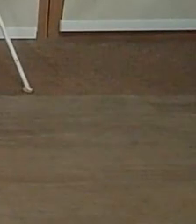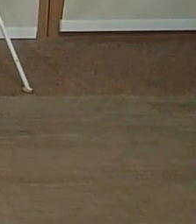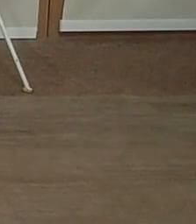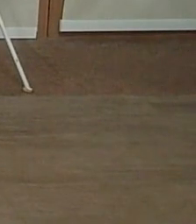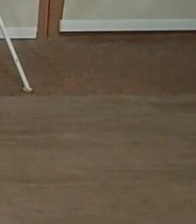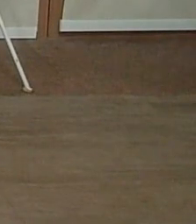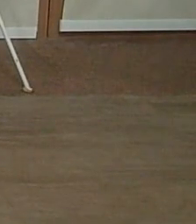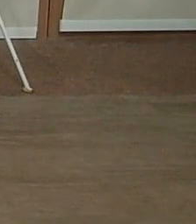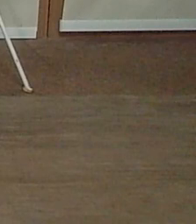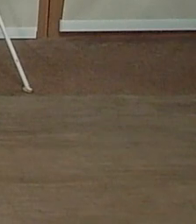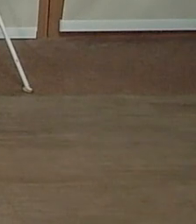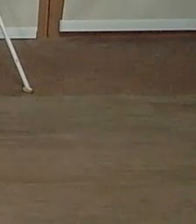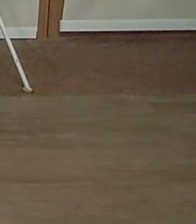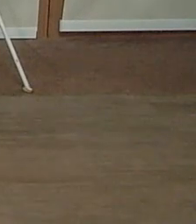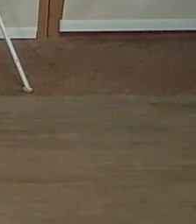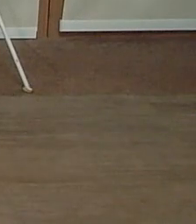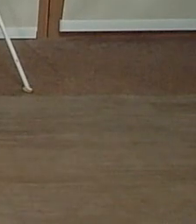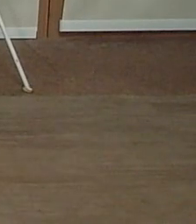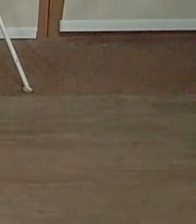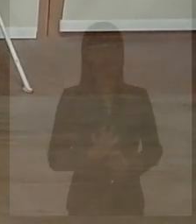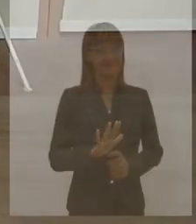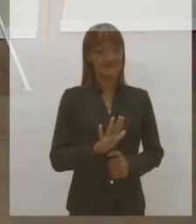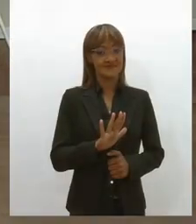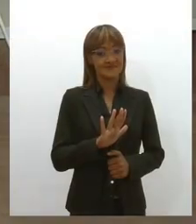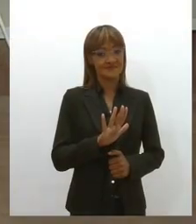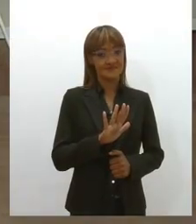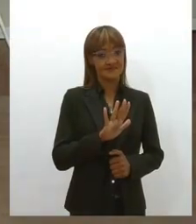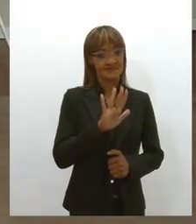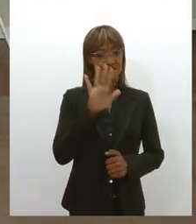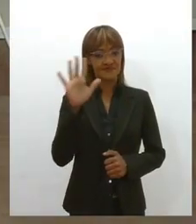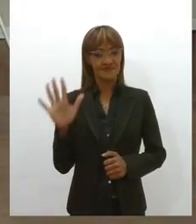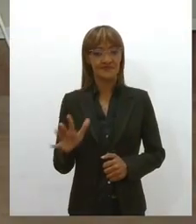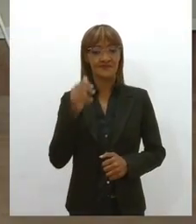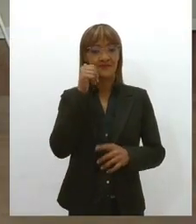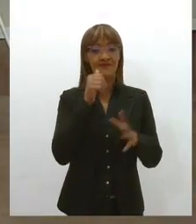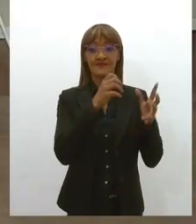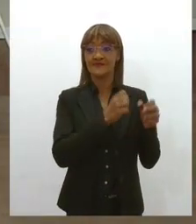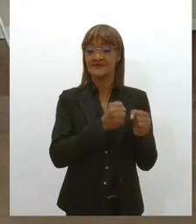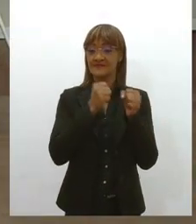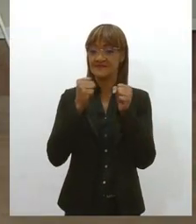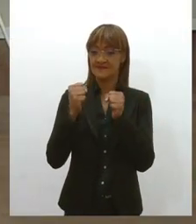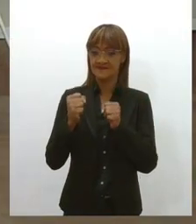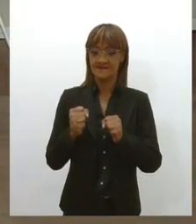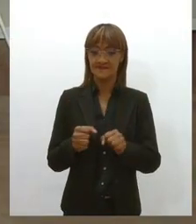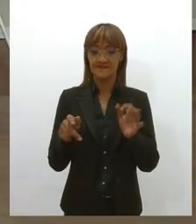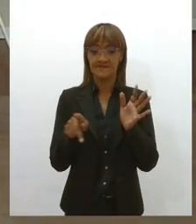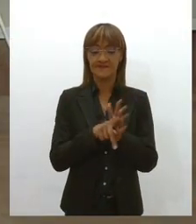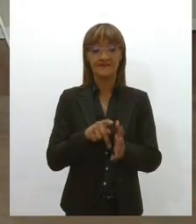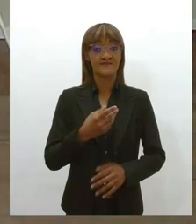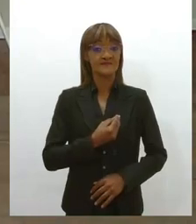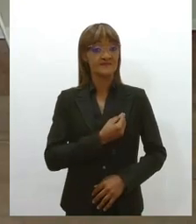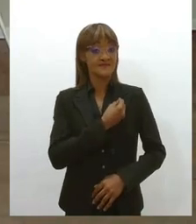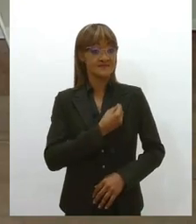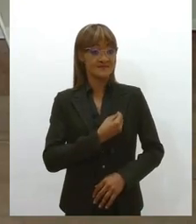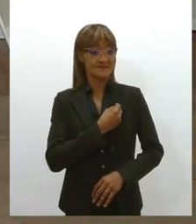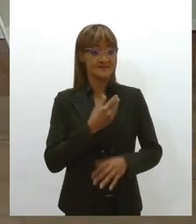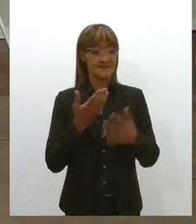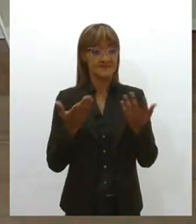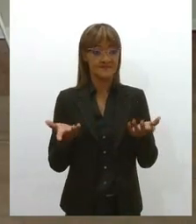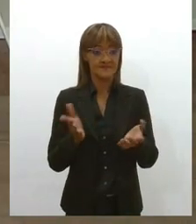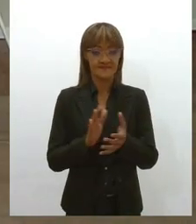Olá, está começando mais um Elas no Comando. Elas no Comando de Suas Próprias Vidas.